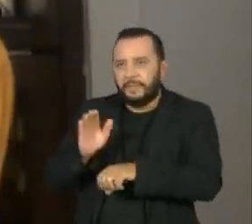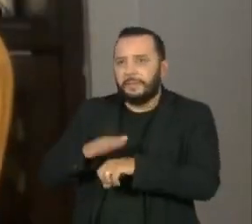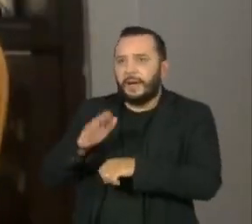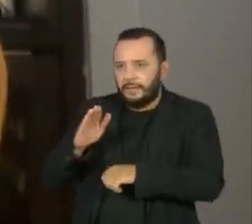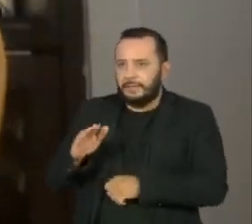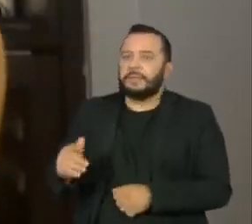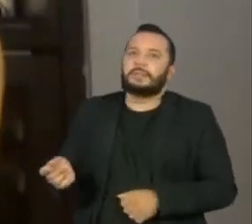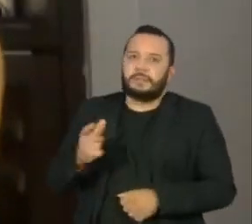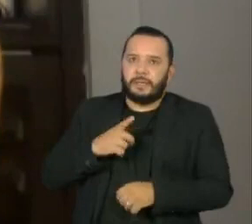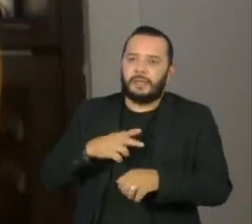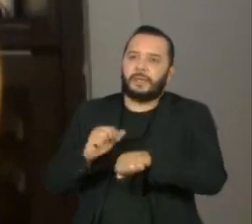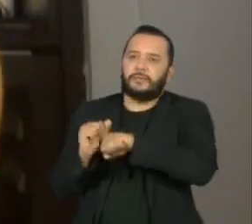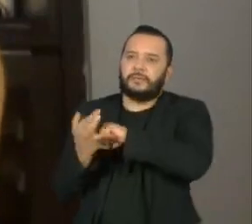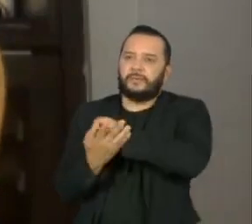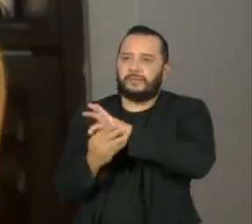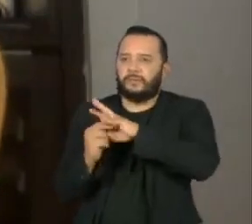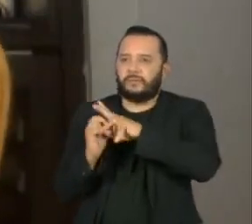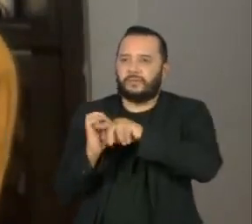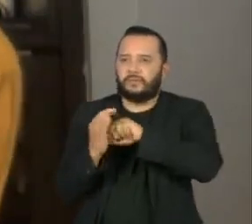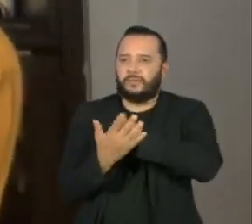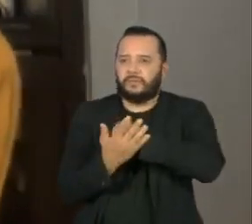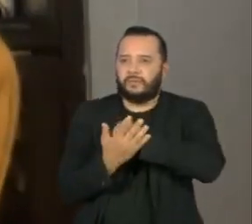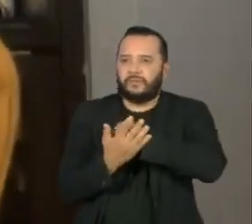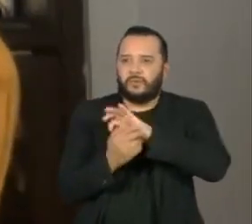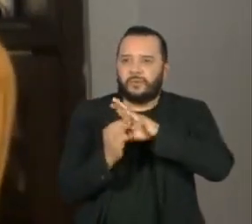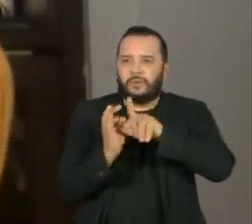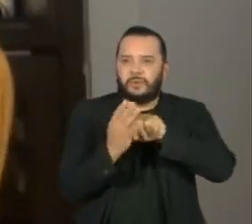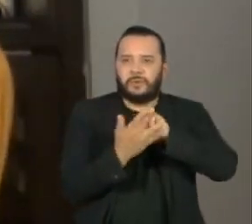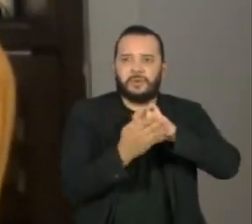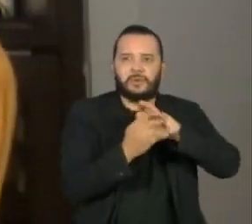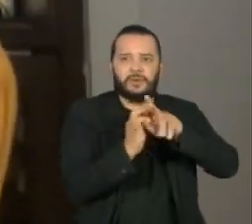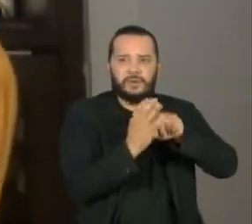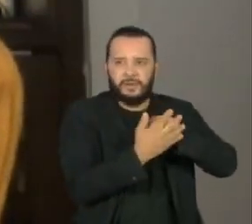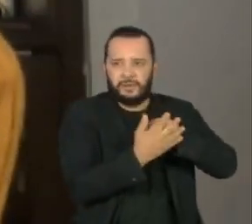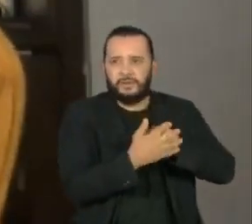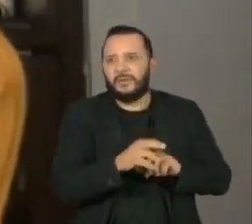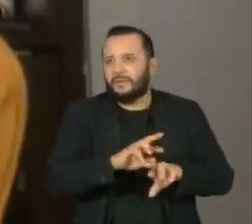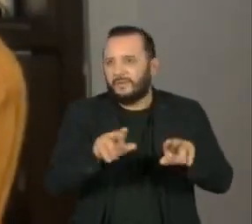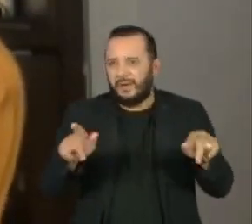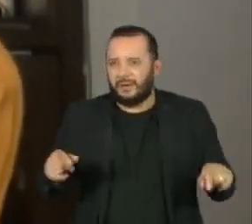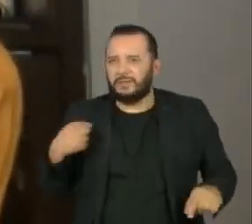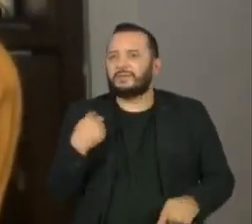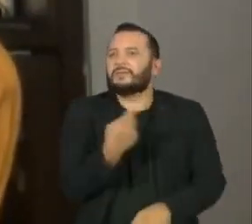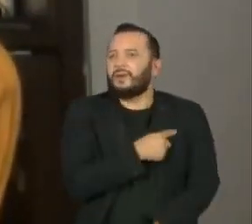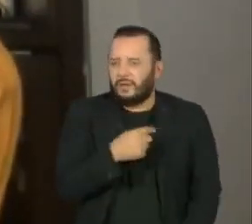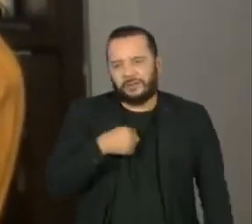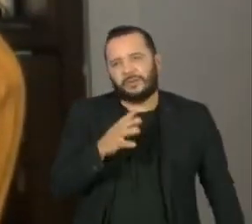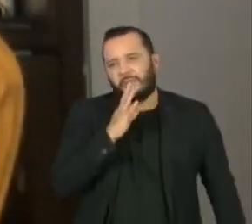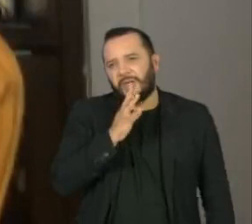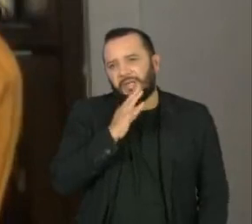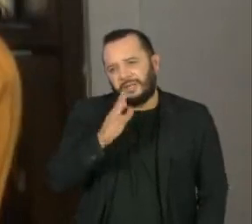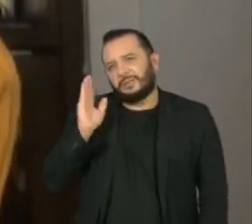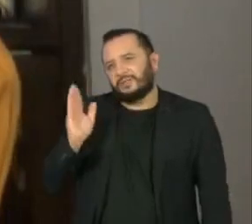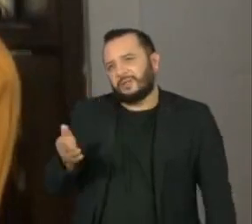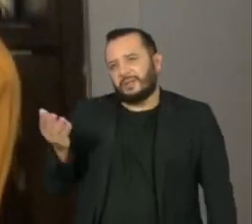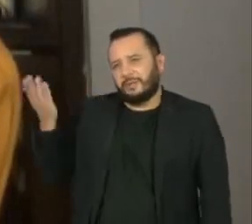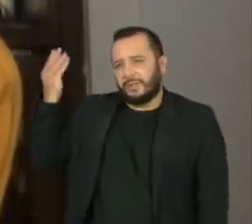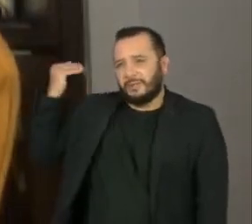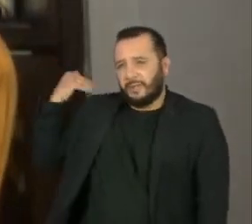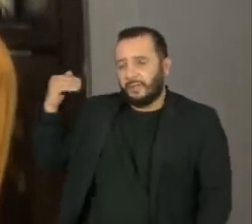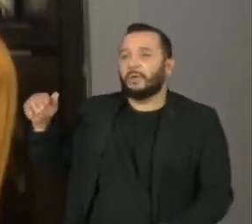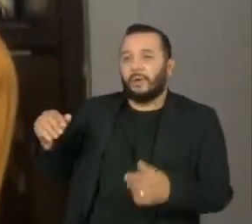que tem um grande número de mutações. Algumas dessas mutações a gente já viu antes em outras